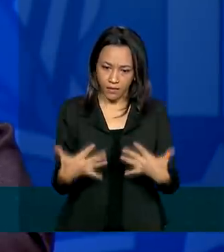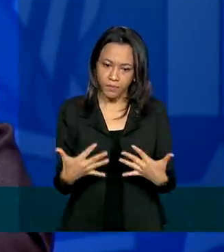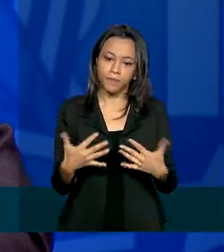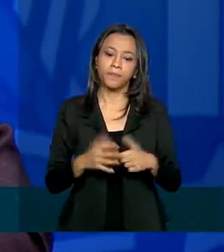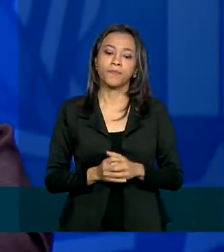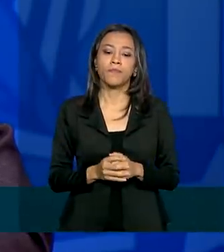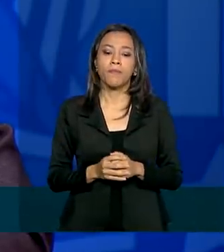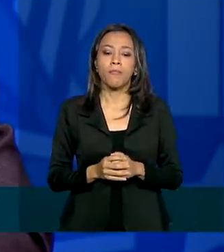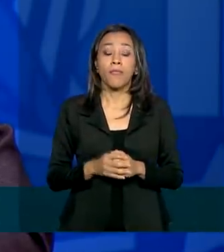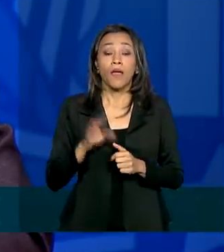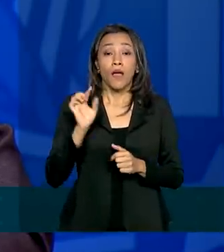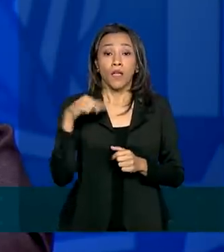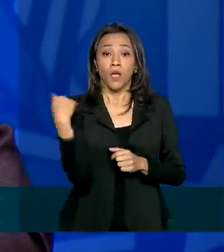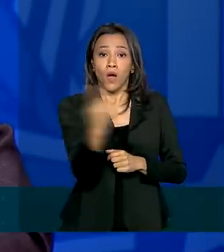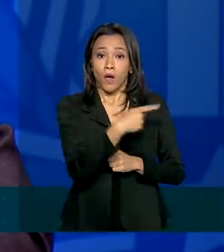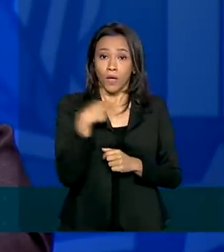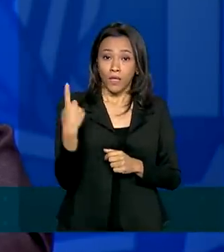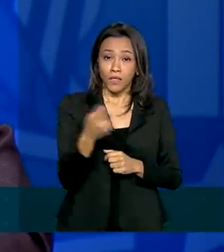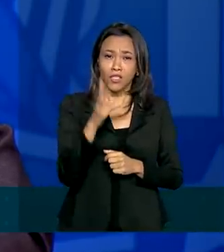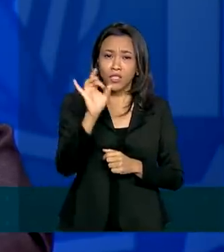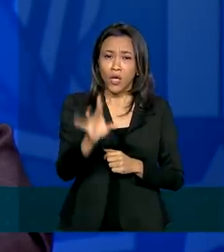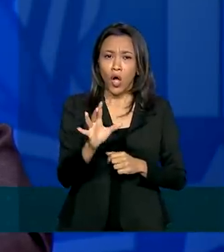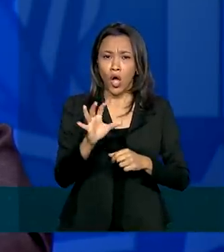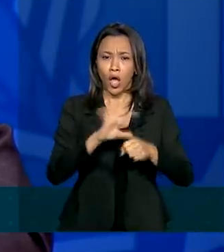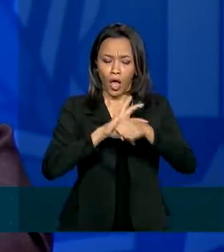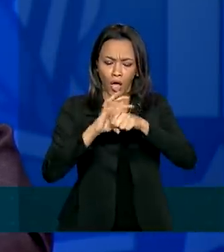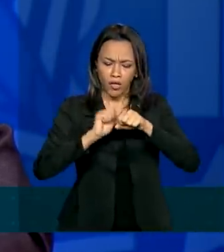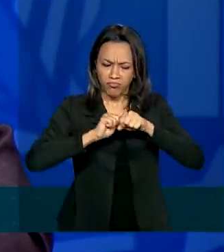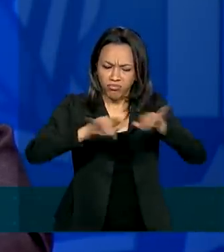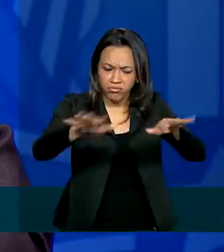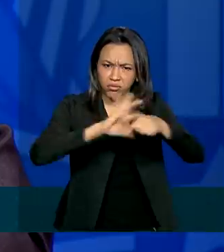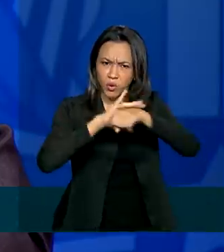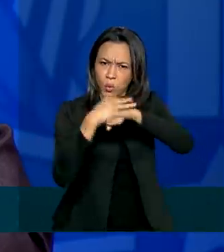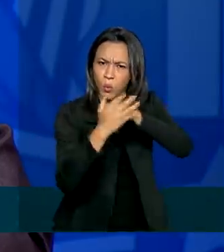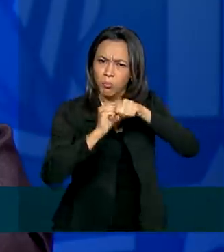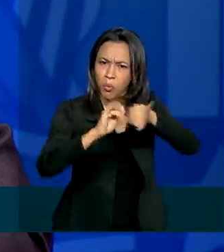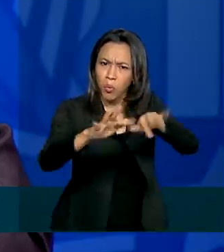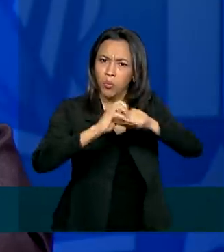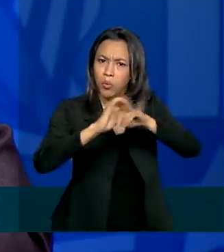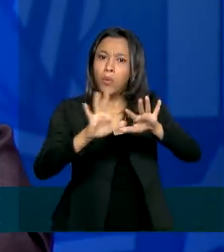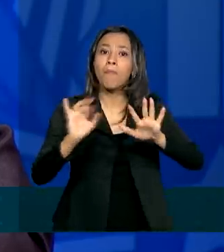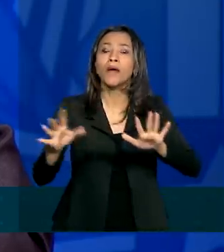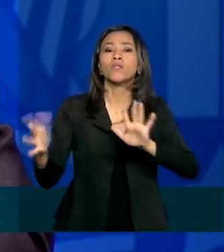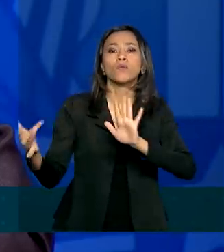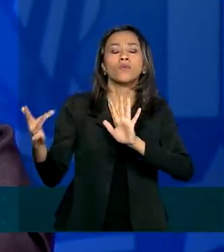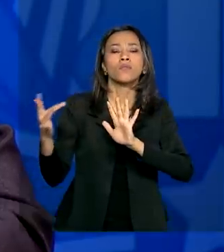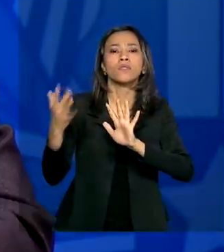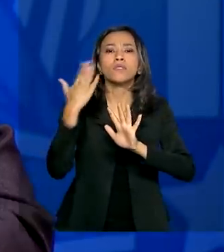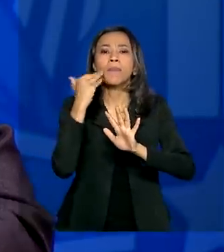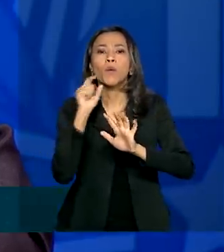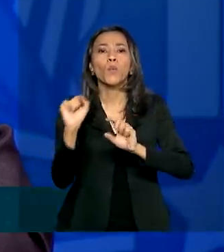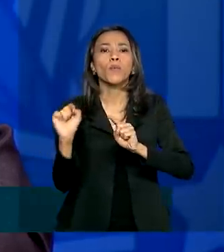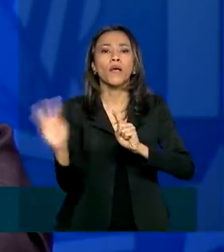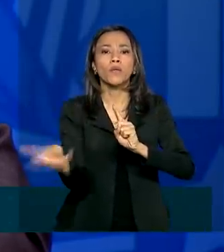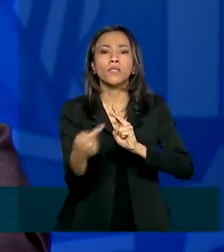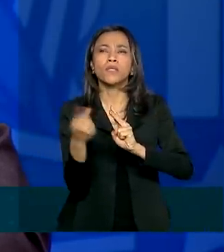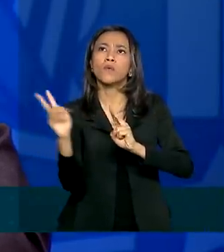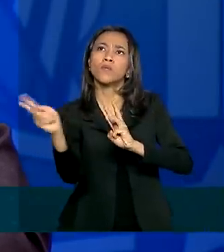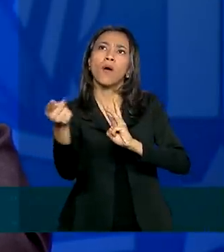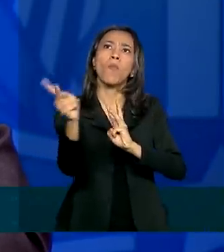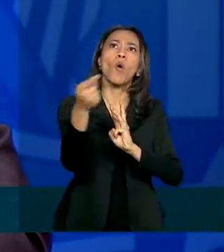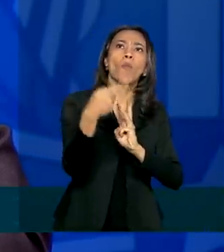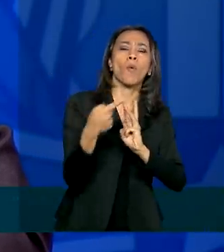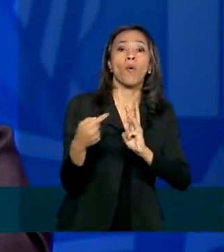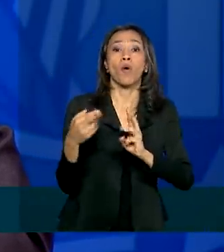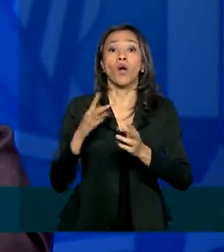tirar de uma ótica apenas epidemiológica e colocar em uma ótica de maior interatividade, facilitando a comunicação